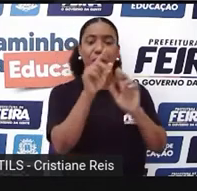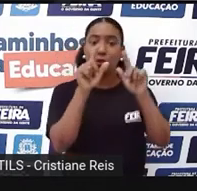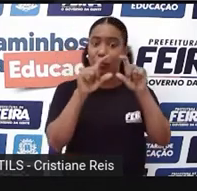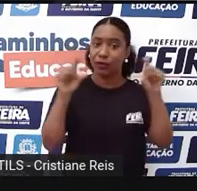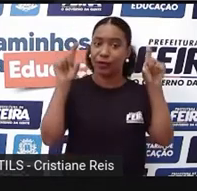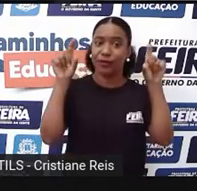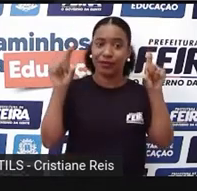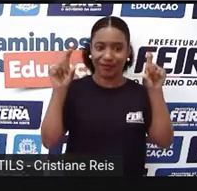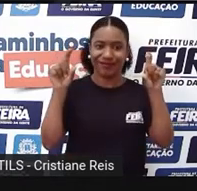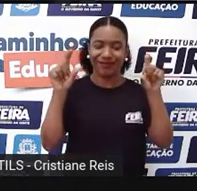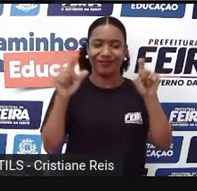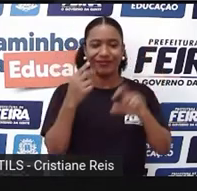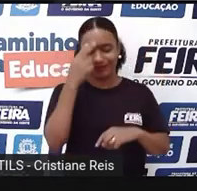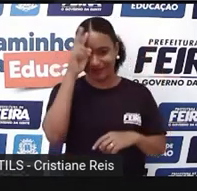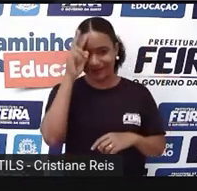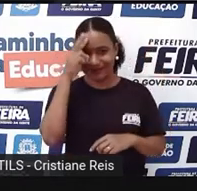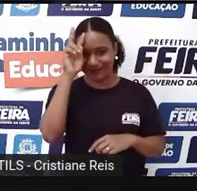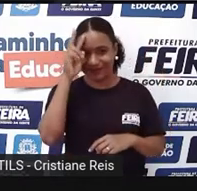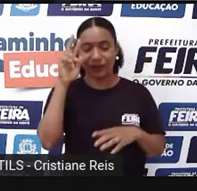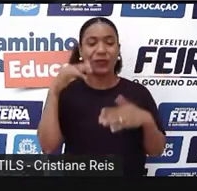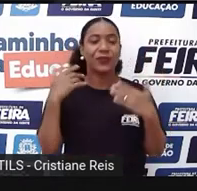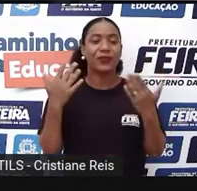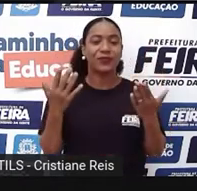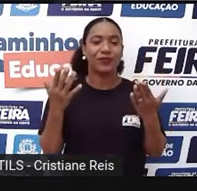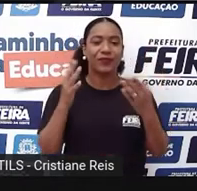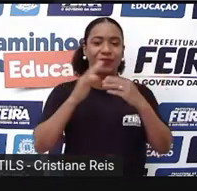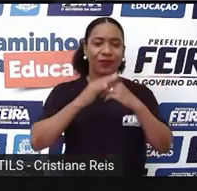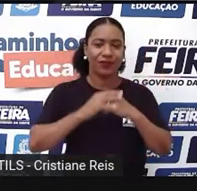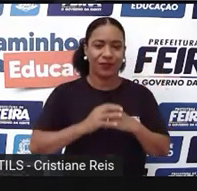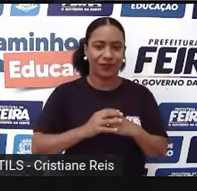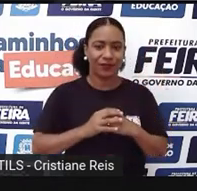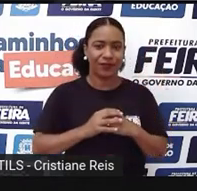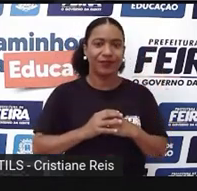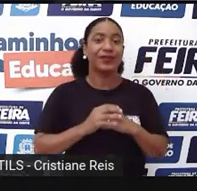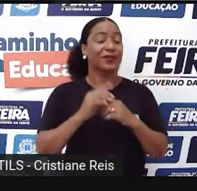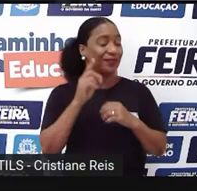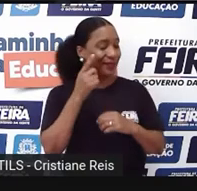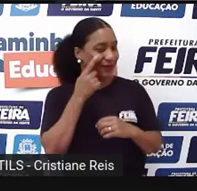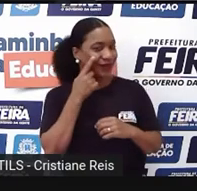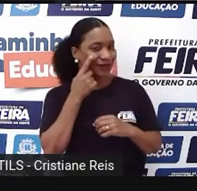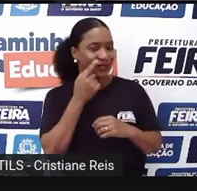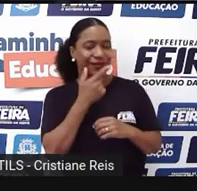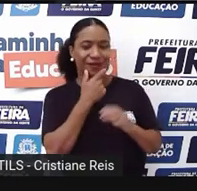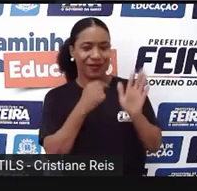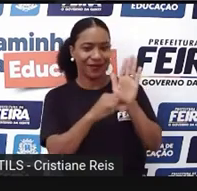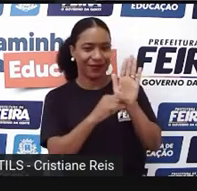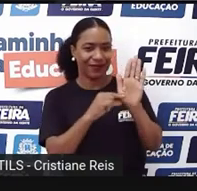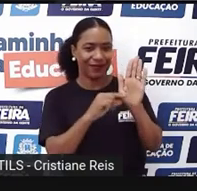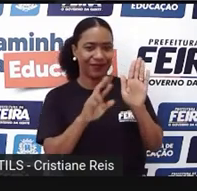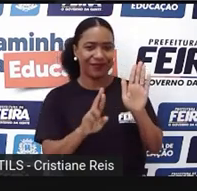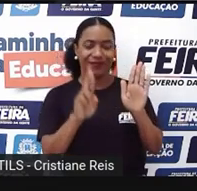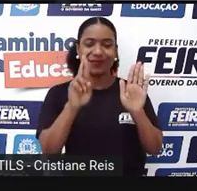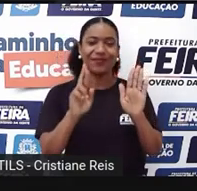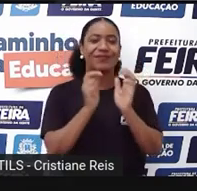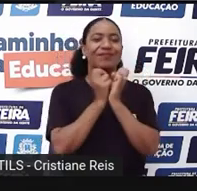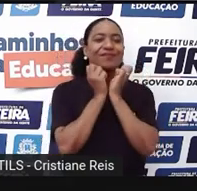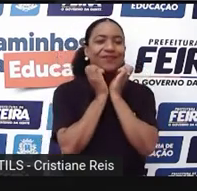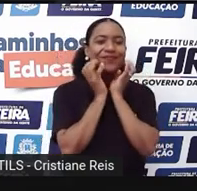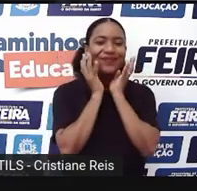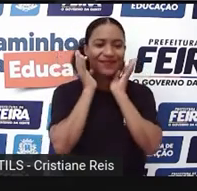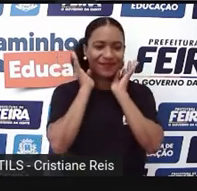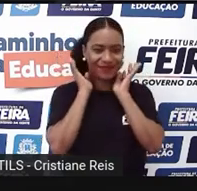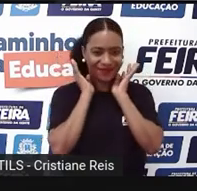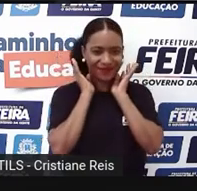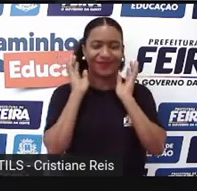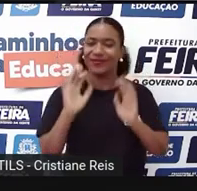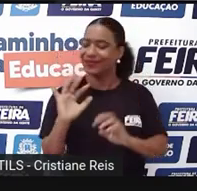da história? Então, nós vimos que é um Shakespearean tragedy. Então, seria uma